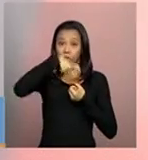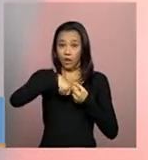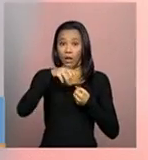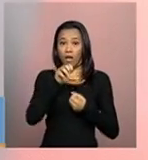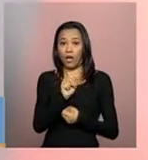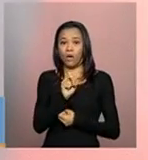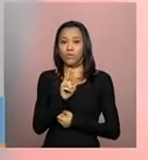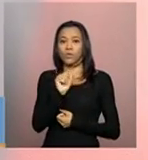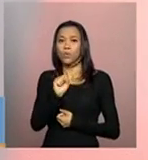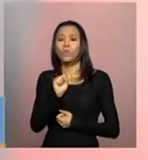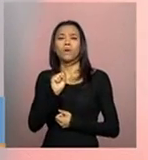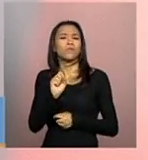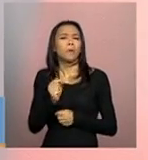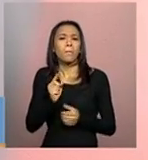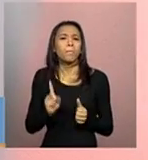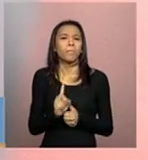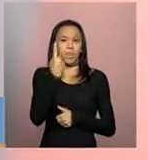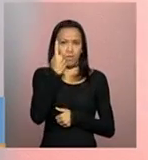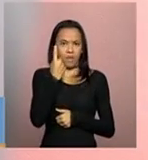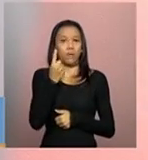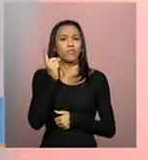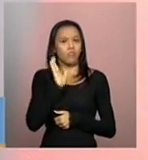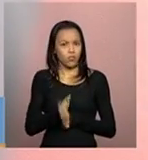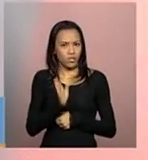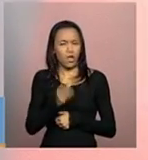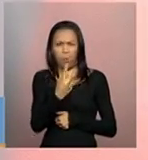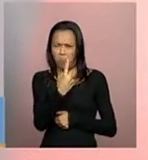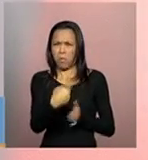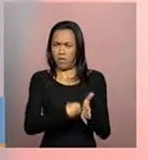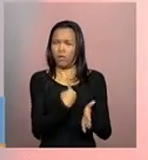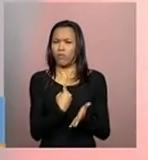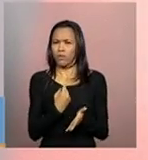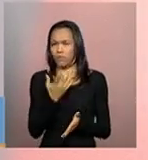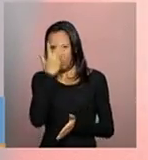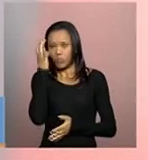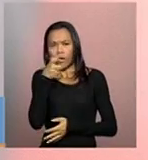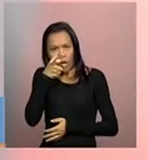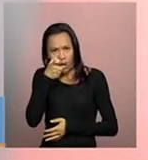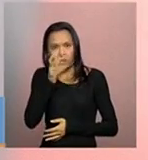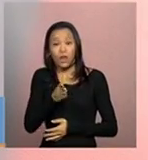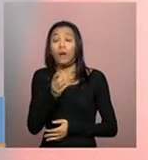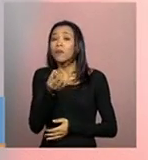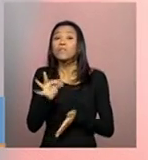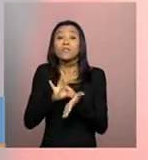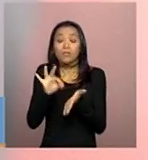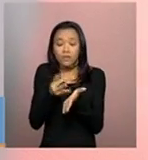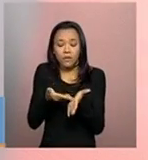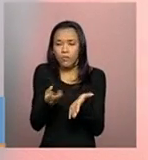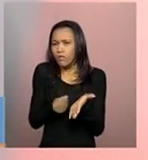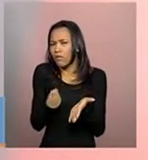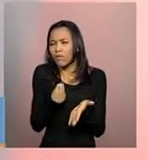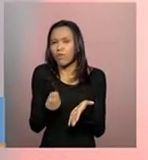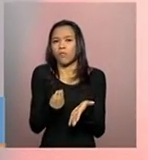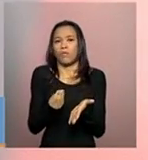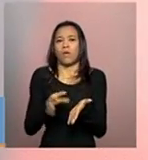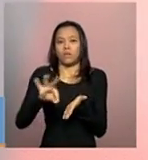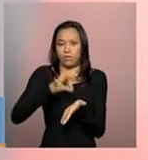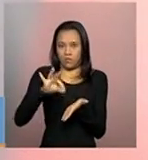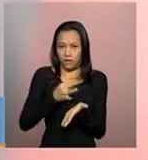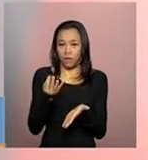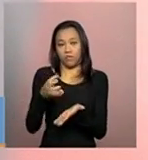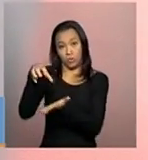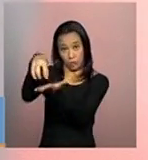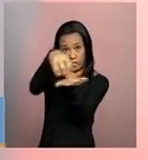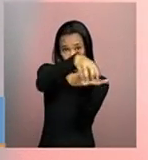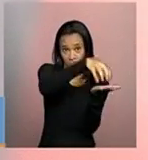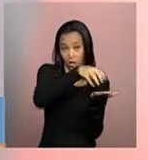A primeira delas, e também foi uma pergunta de alguém que estava nos assistindo, é quanto à inscrição. A inscrição de uma entidade, ou de uma